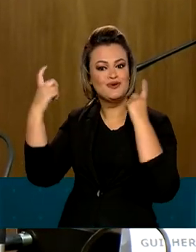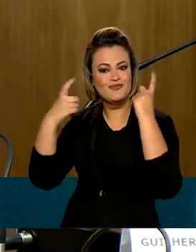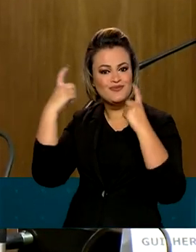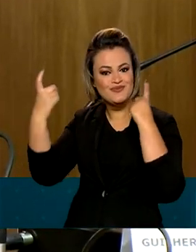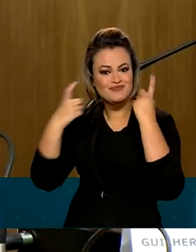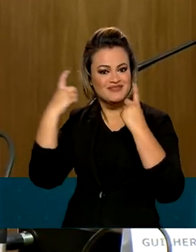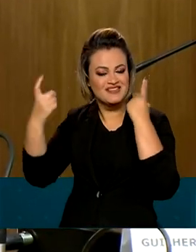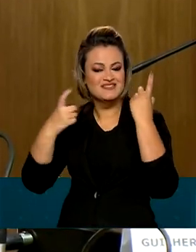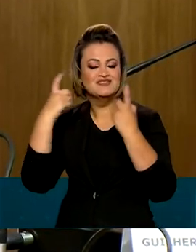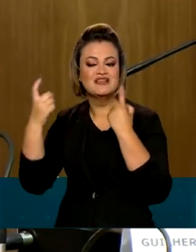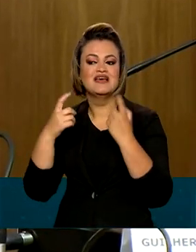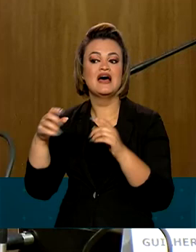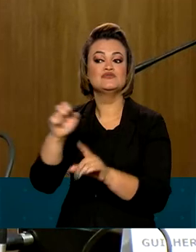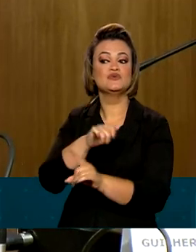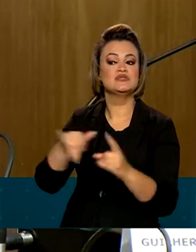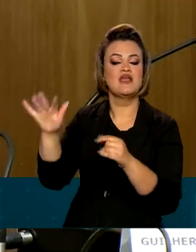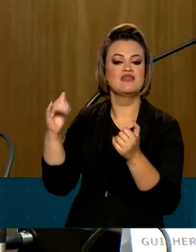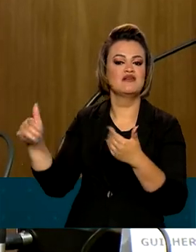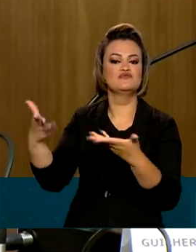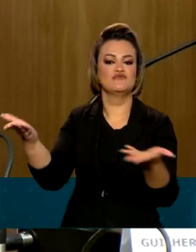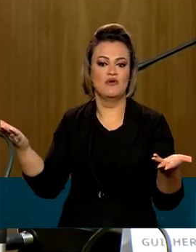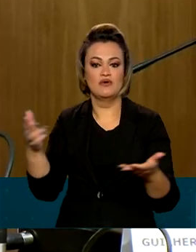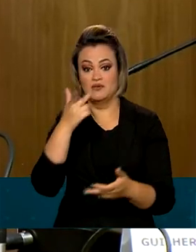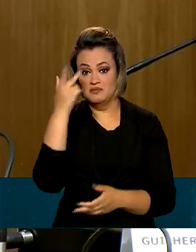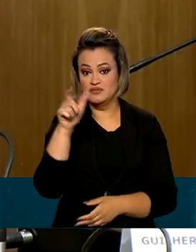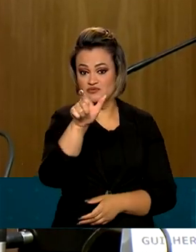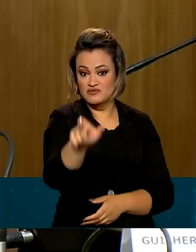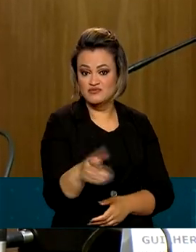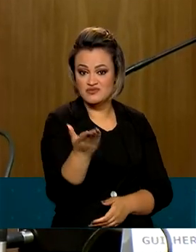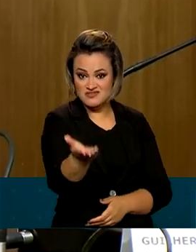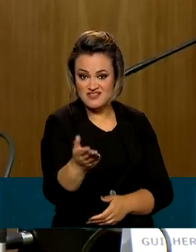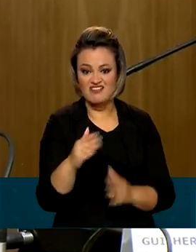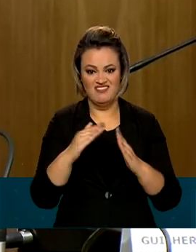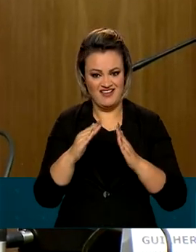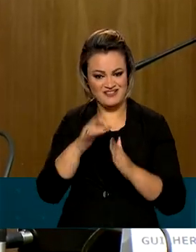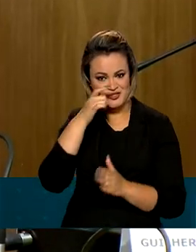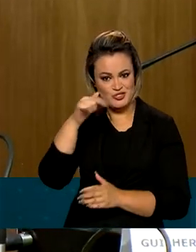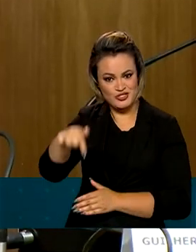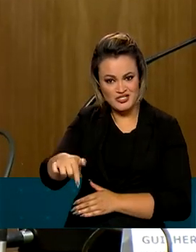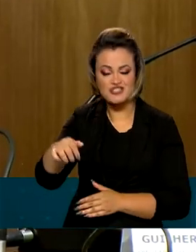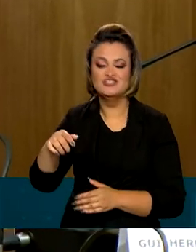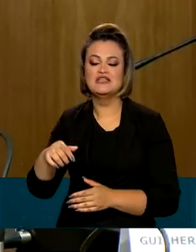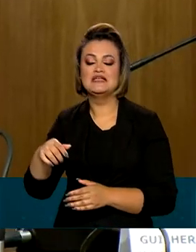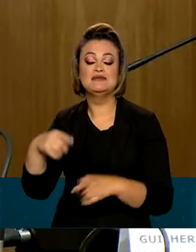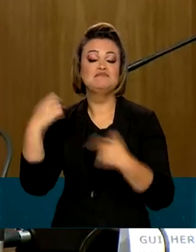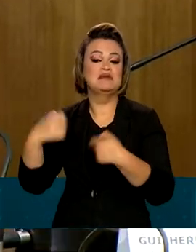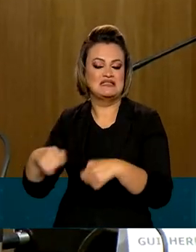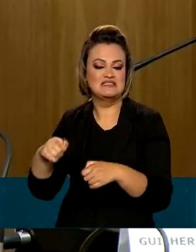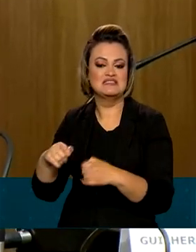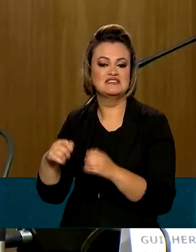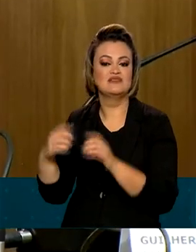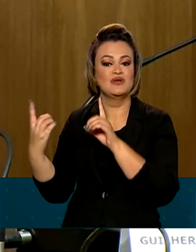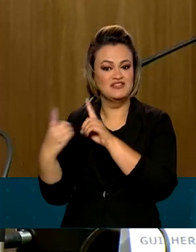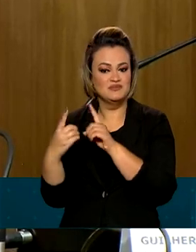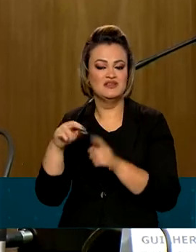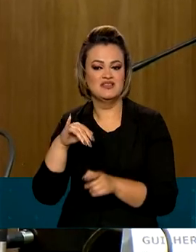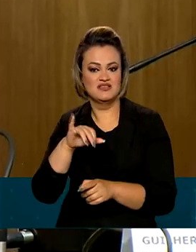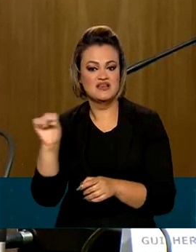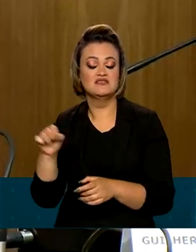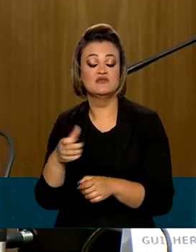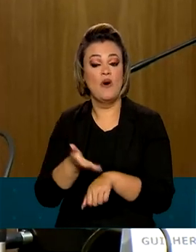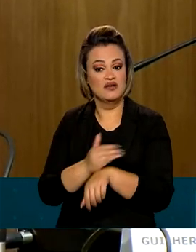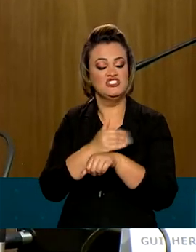muito grande com a sociedade brasileira, com você que está aí na sua casa e que depende da prestação dos